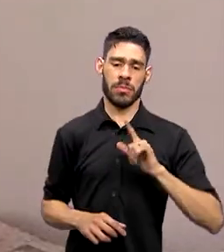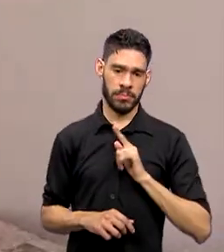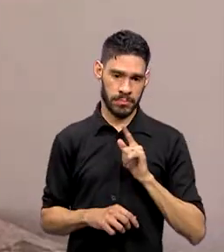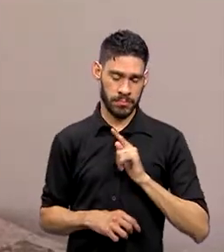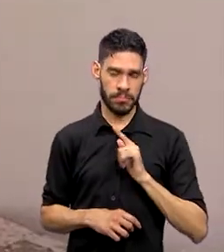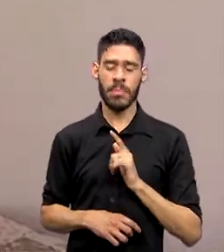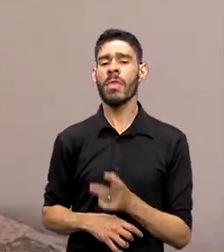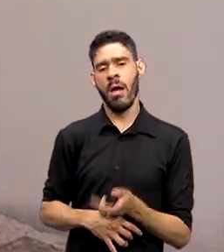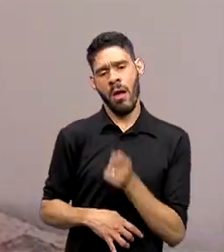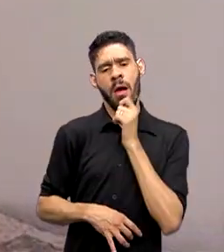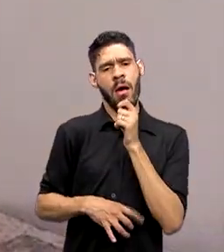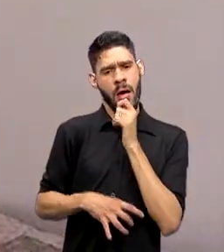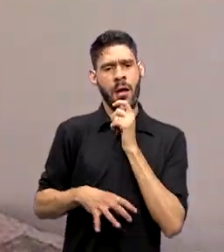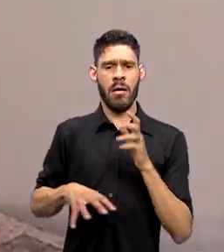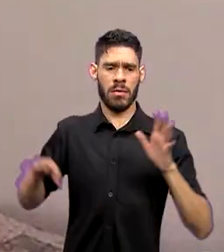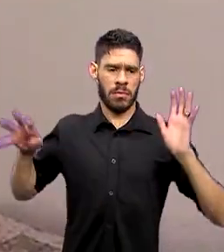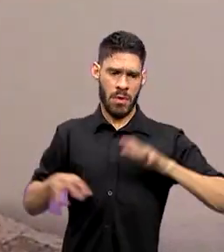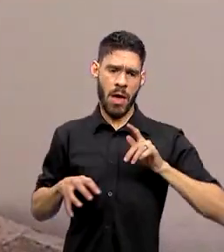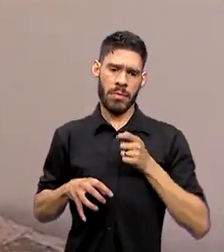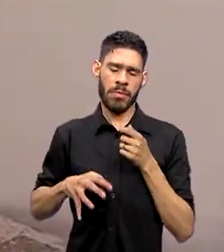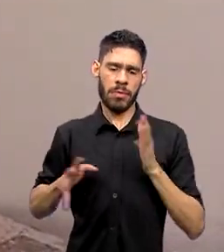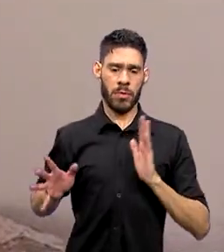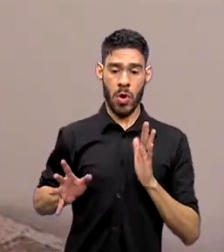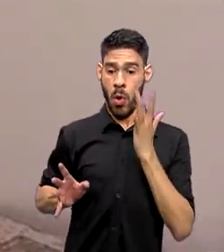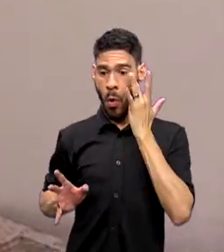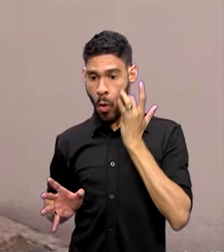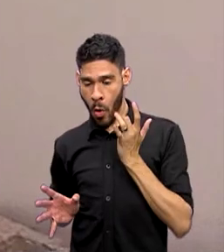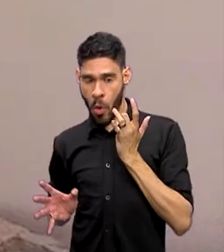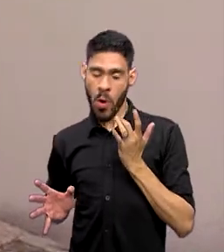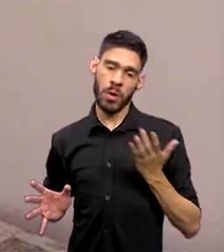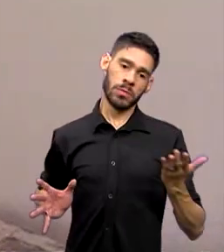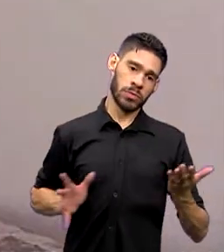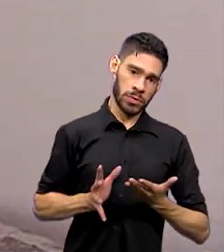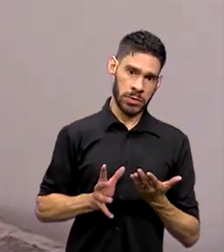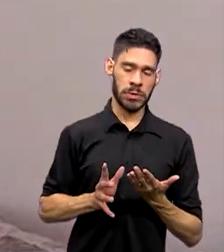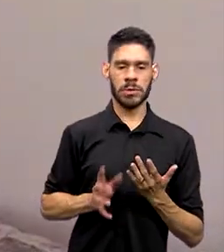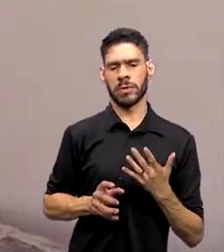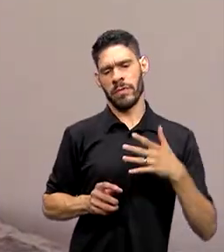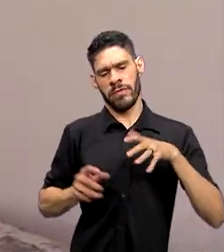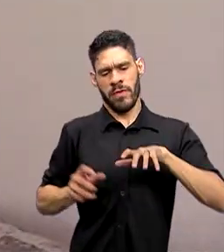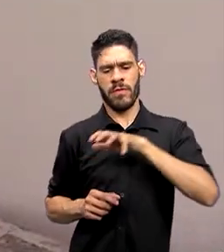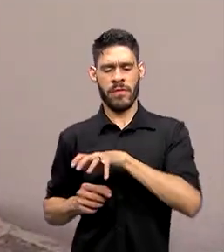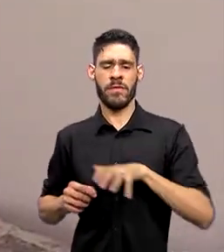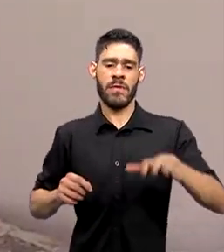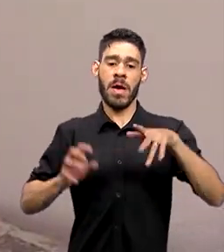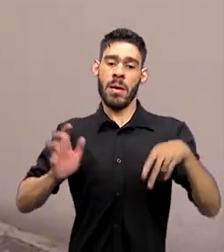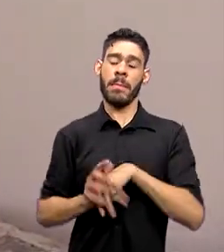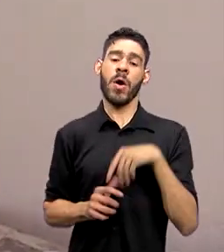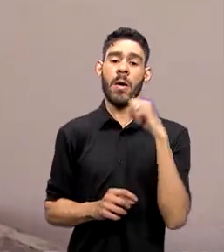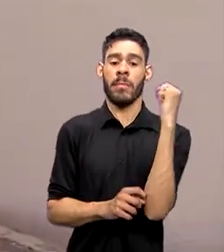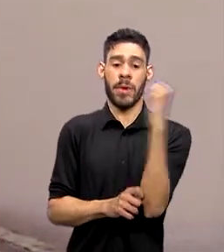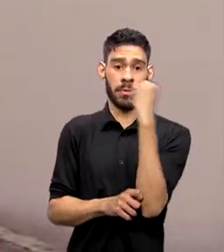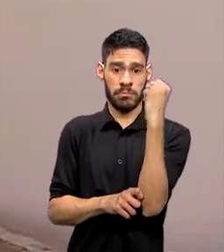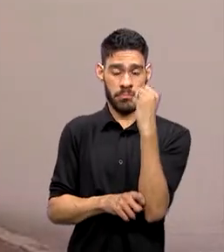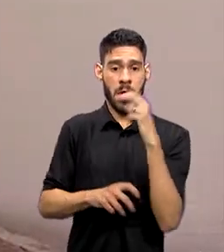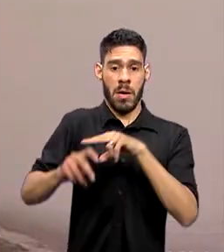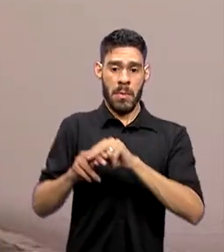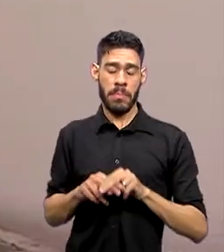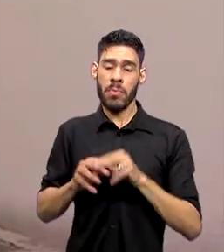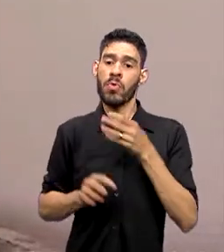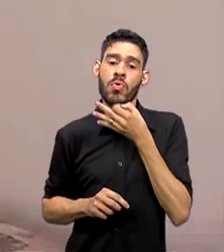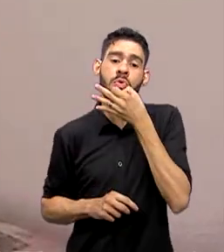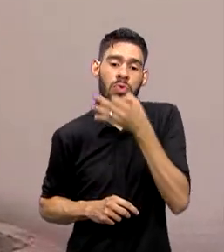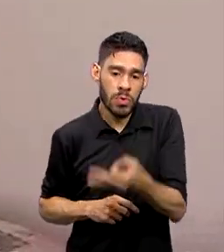Ainda há previsão de chuvas intensas entre o dia de hoje e amanhã em diversas áreas do estado do Rio Grande do Sul. Por isso, a